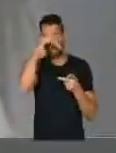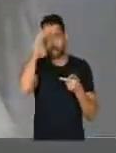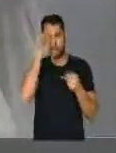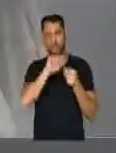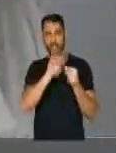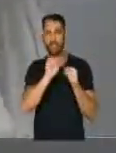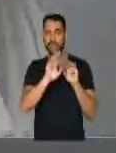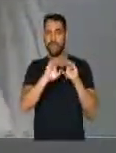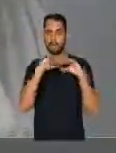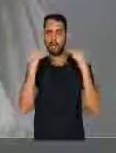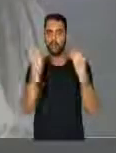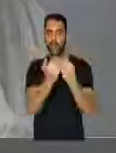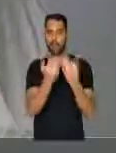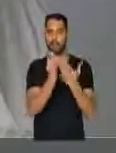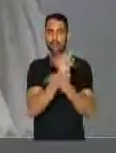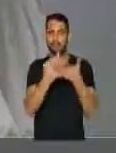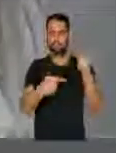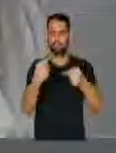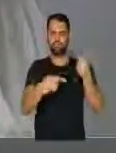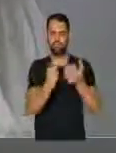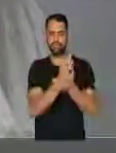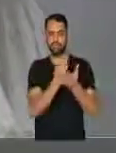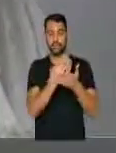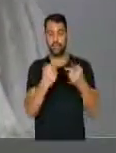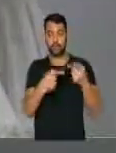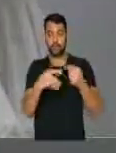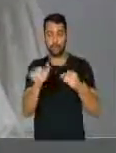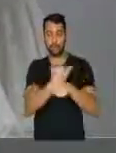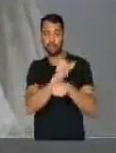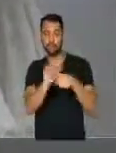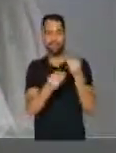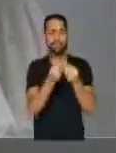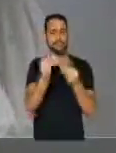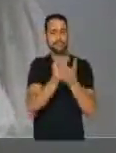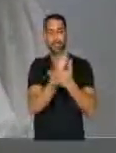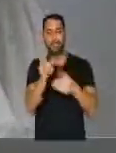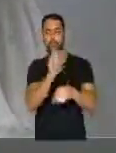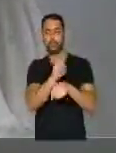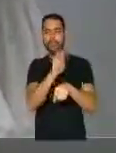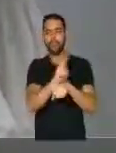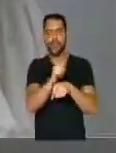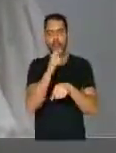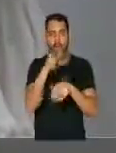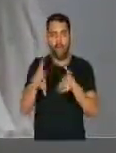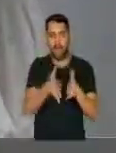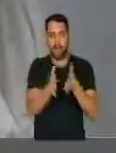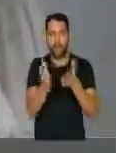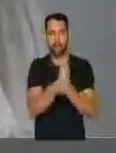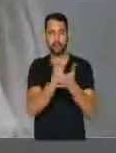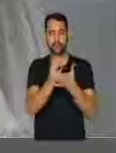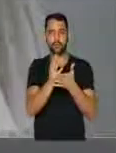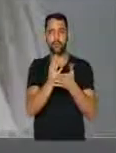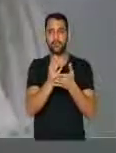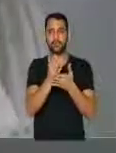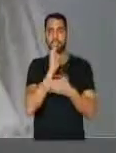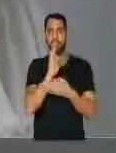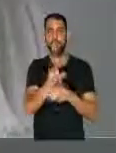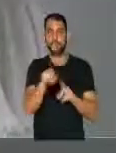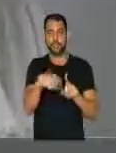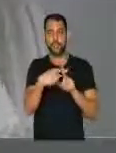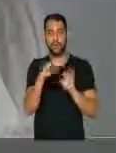Os preparatórios geram avanço na discussão sobre a estratégia de manejo e preservação dos recursos hídricos. Os resultados serão